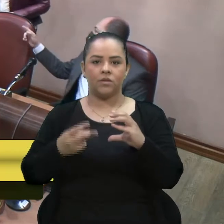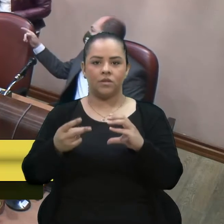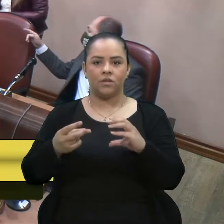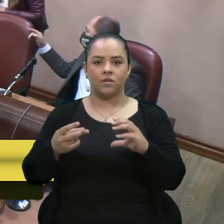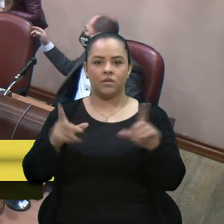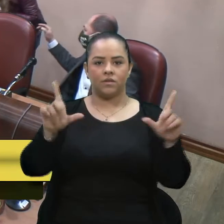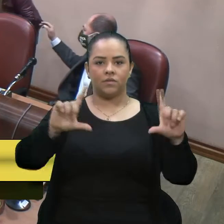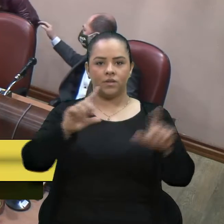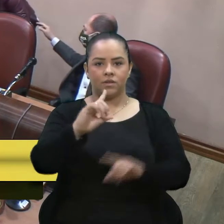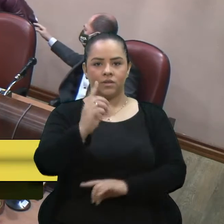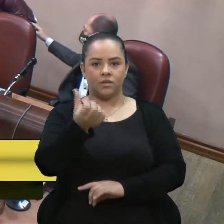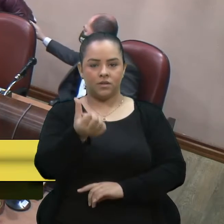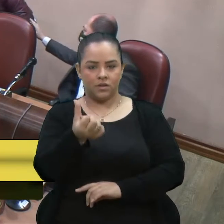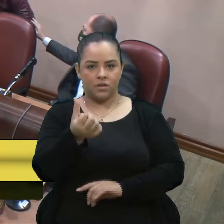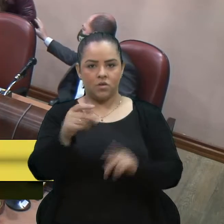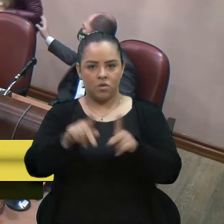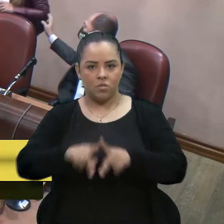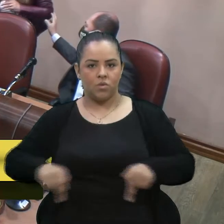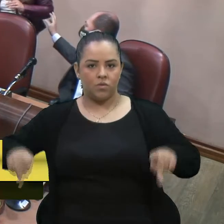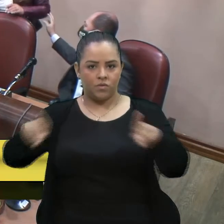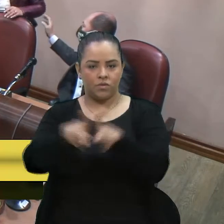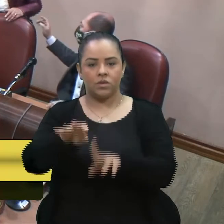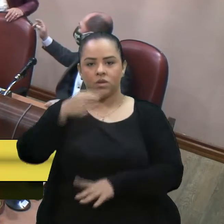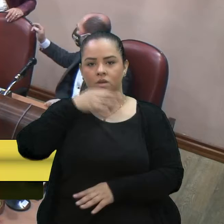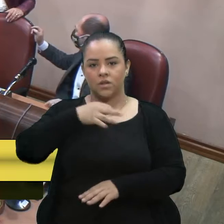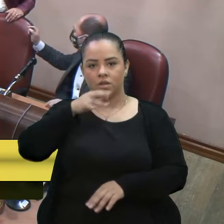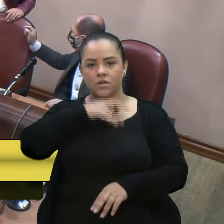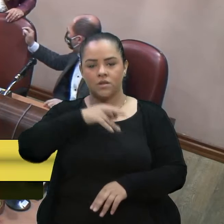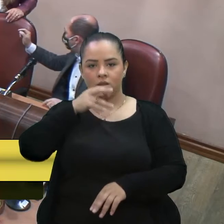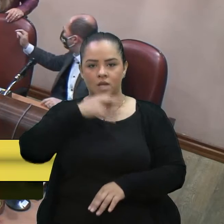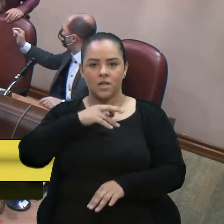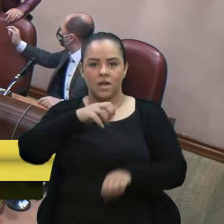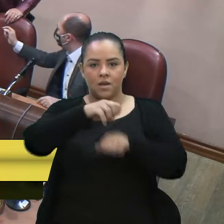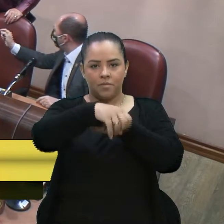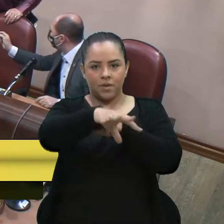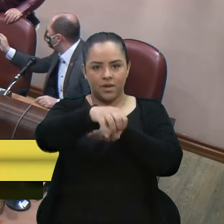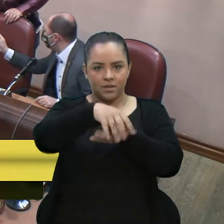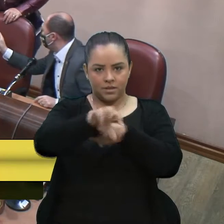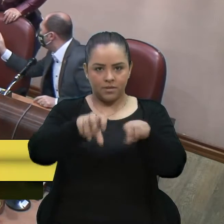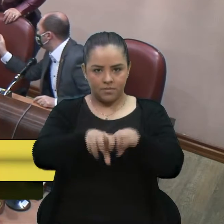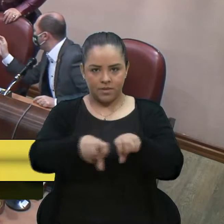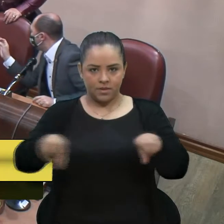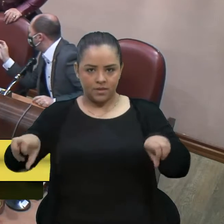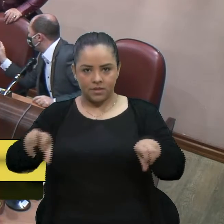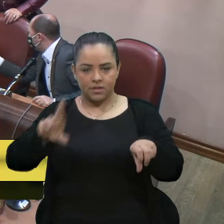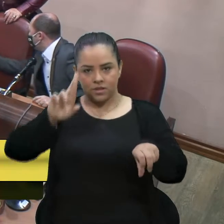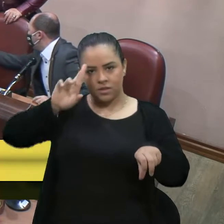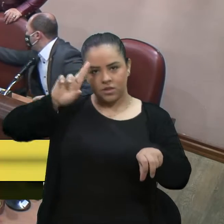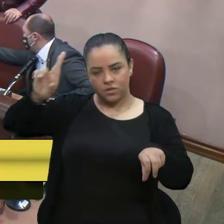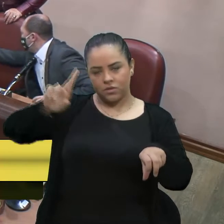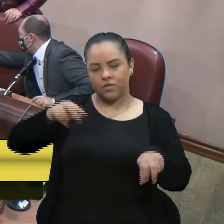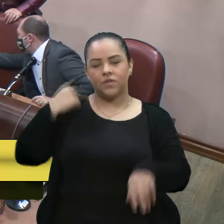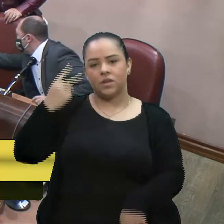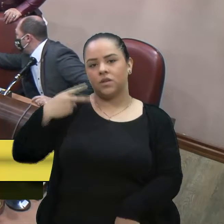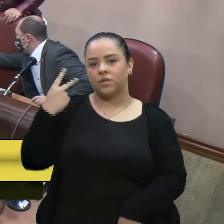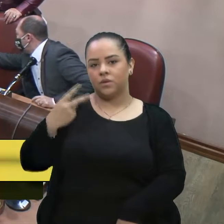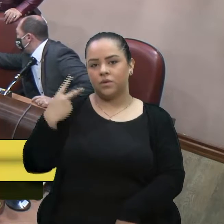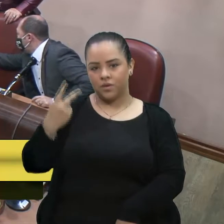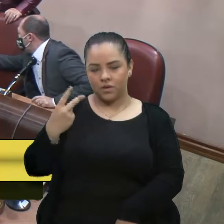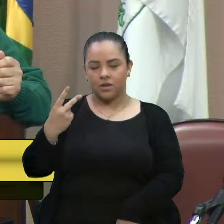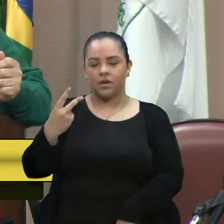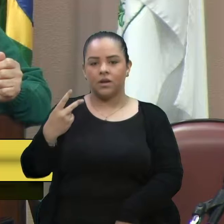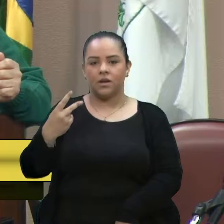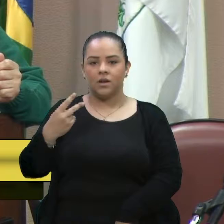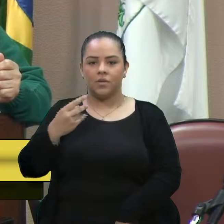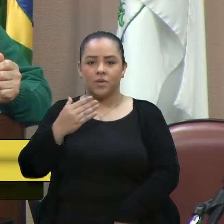de Caxias, a imprensa, a mesa diretora, a vereadora Marisol, porque eu trago um tema muito importante para a cidade de